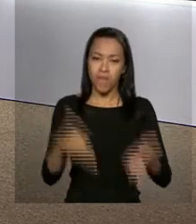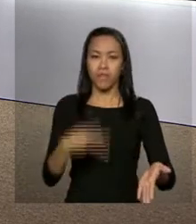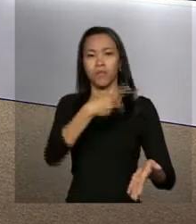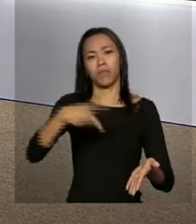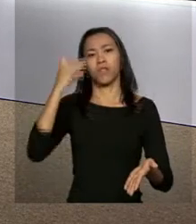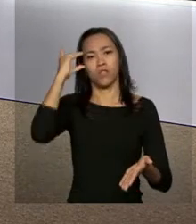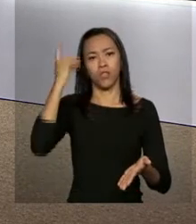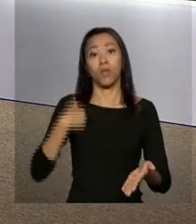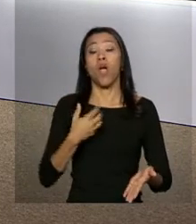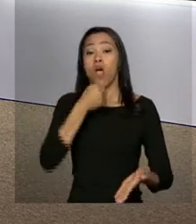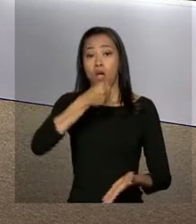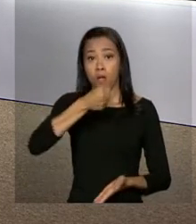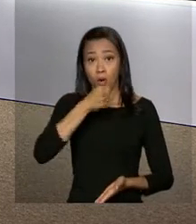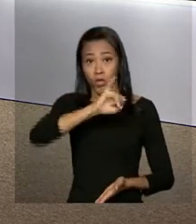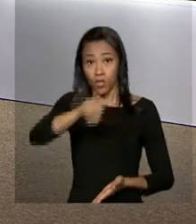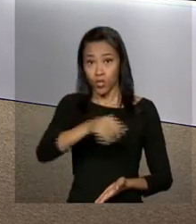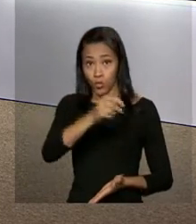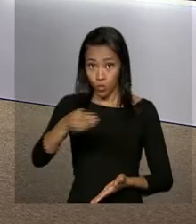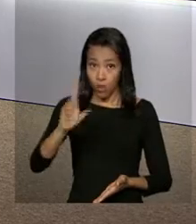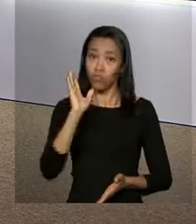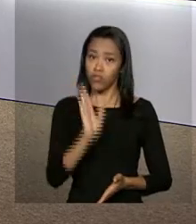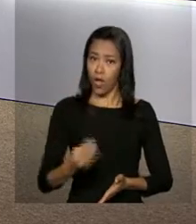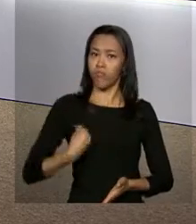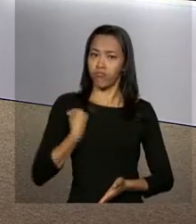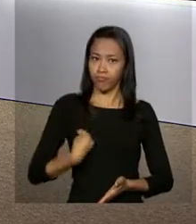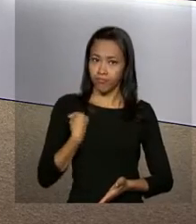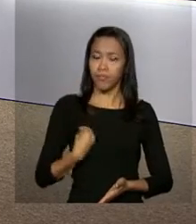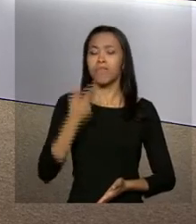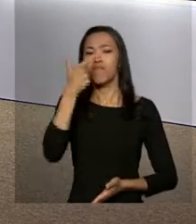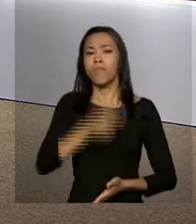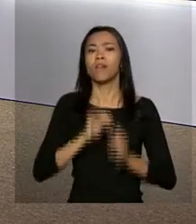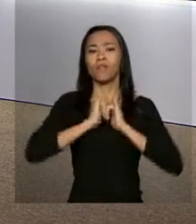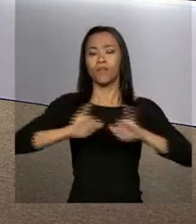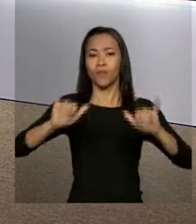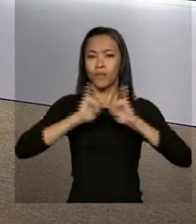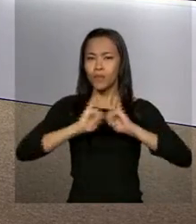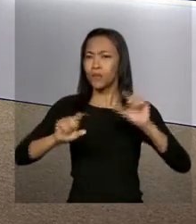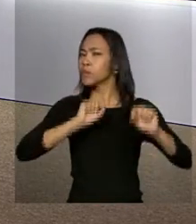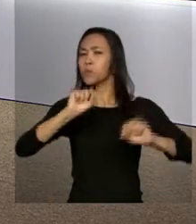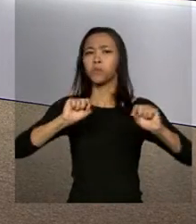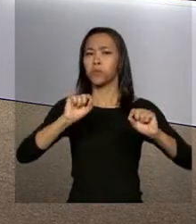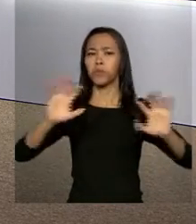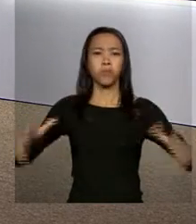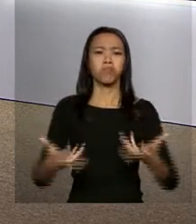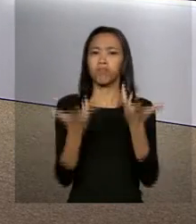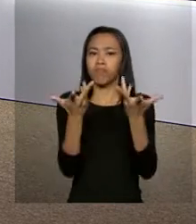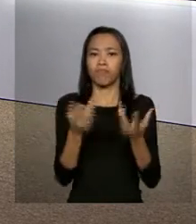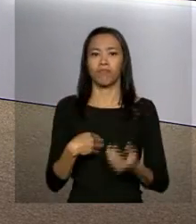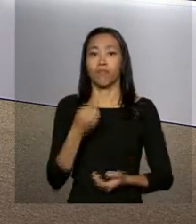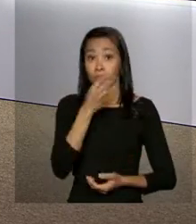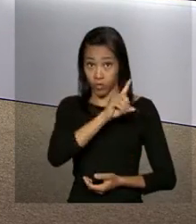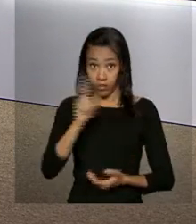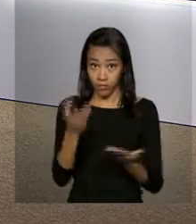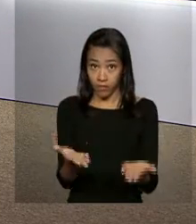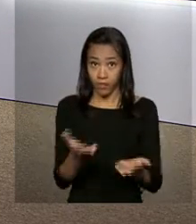O repórter João Pedro Neto já está no Itamaraty e tem mais informações sobre a cerimônia. Bom dia, João.